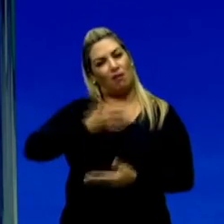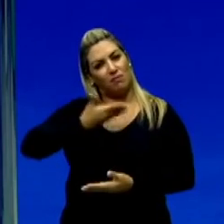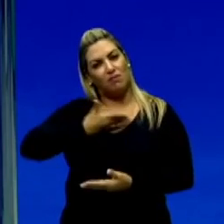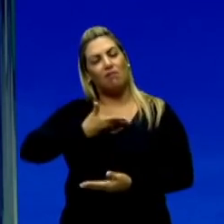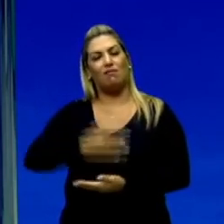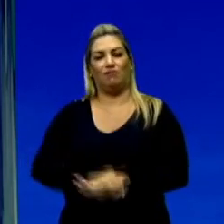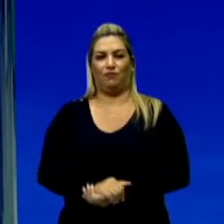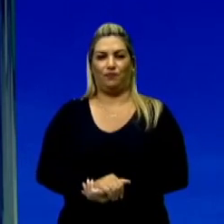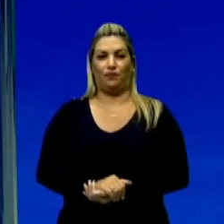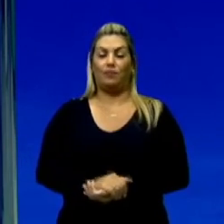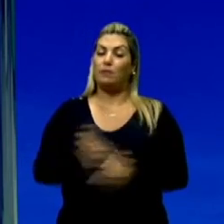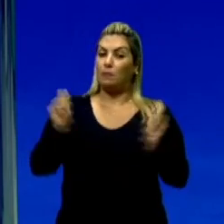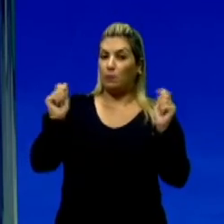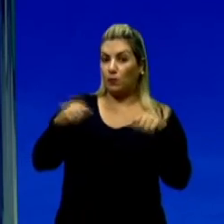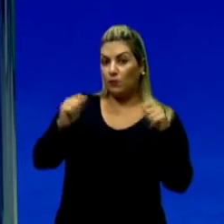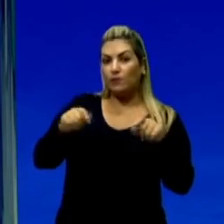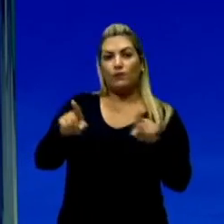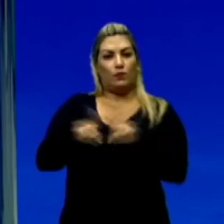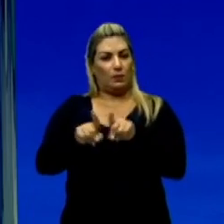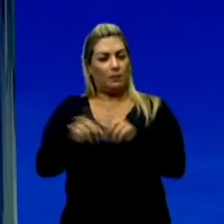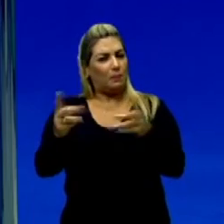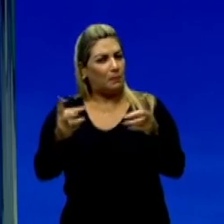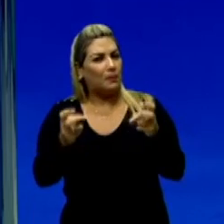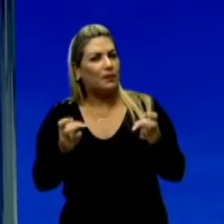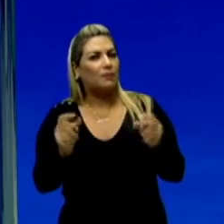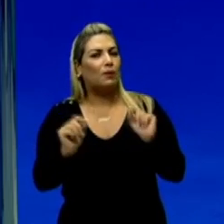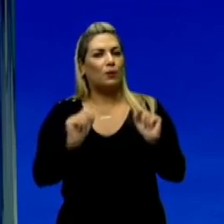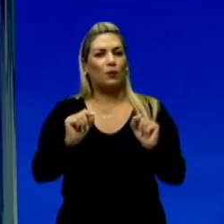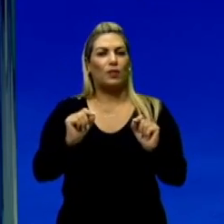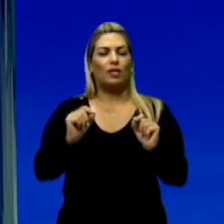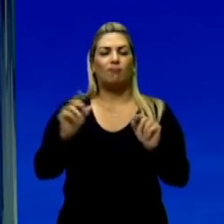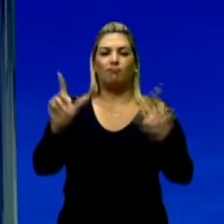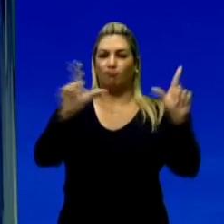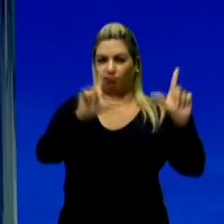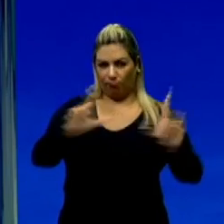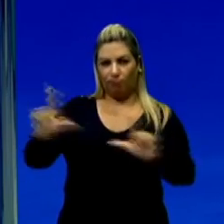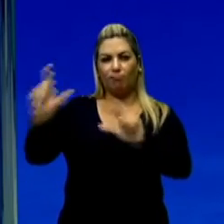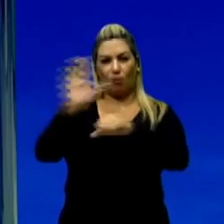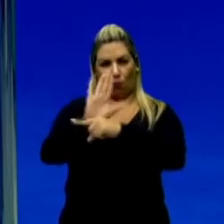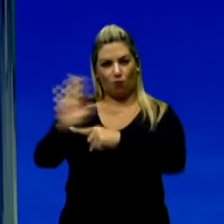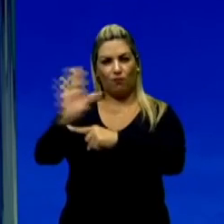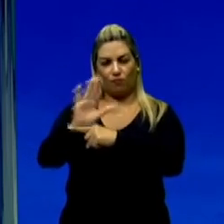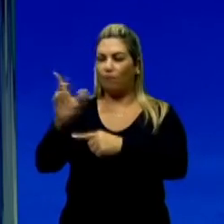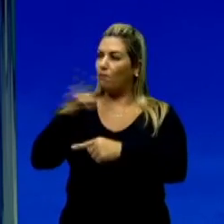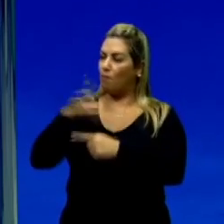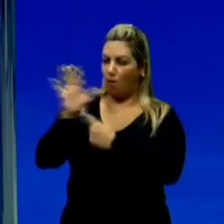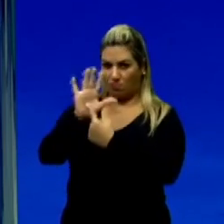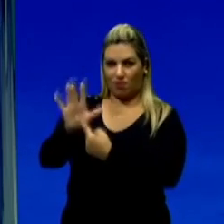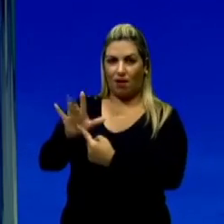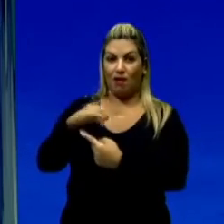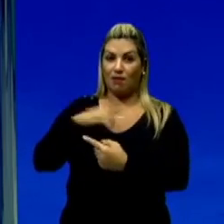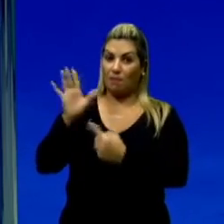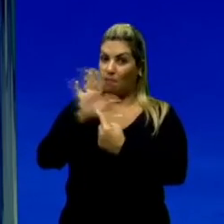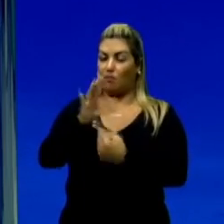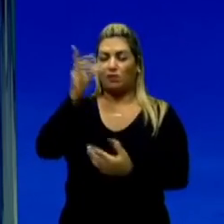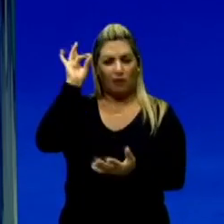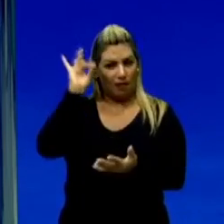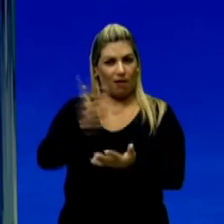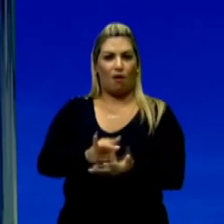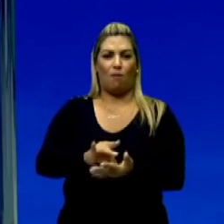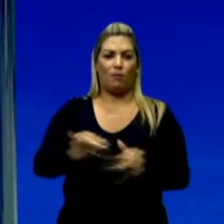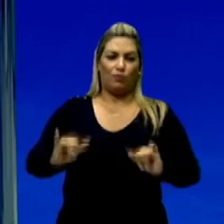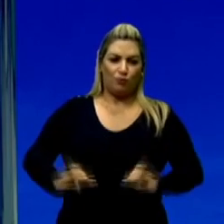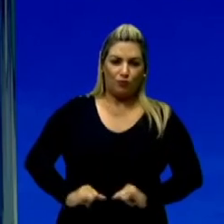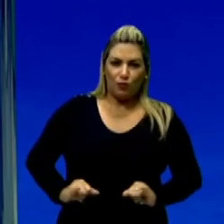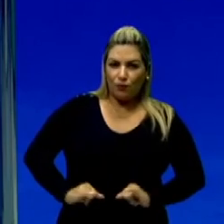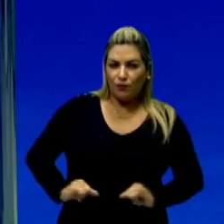Também é possível a gente perceber, em uma cena aqui que eu vou mostrar para vocês, que retrata realmente o